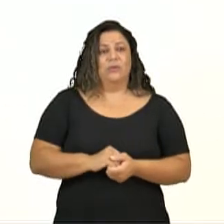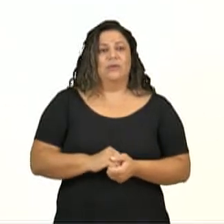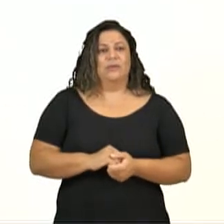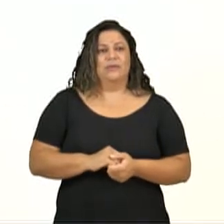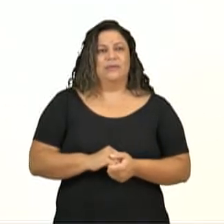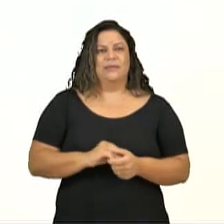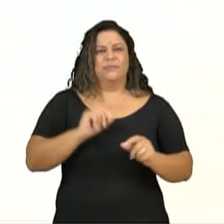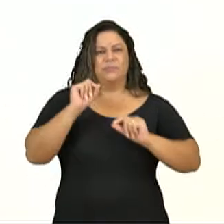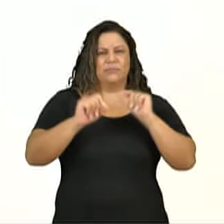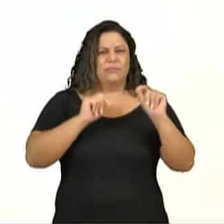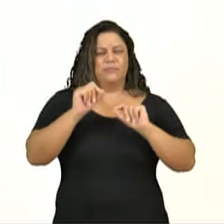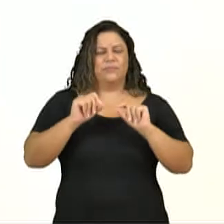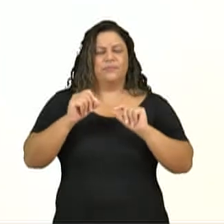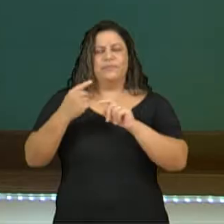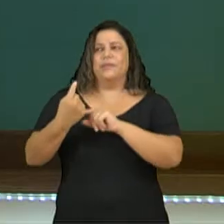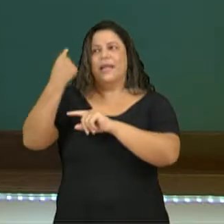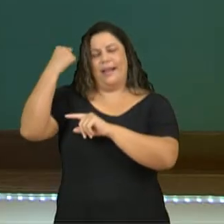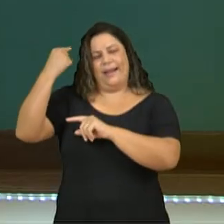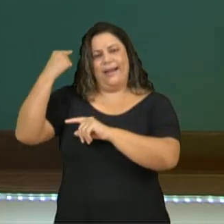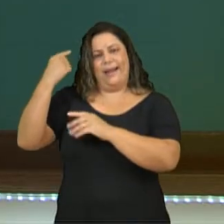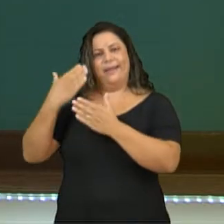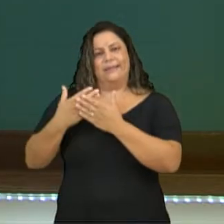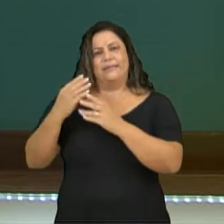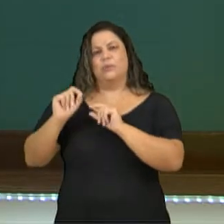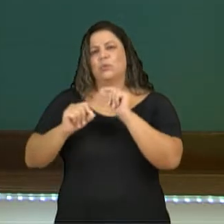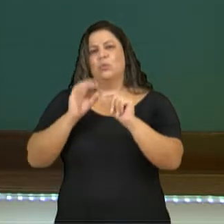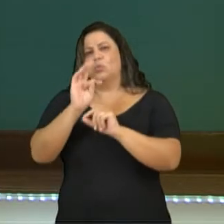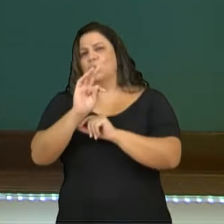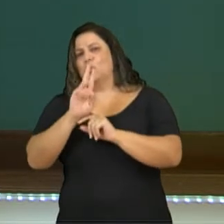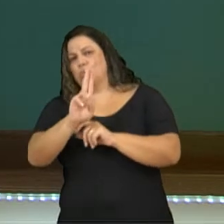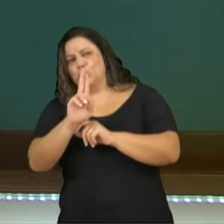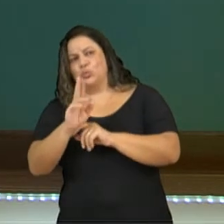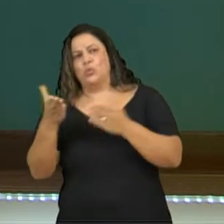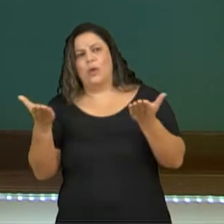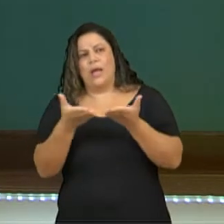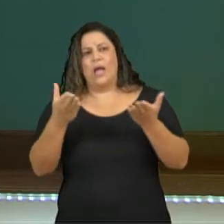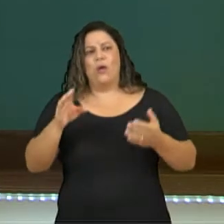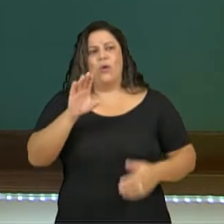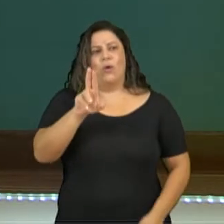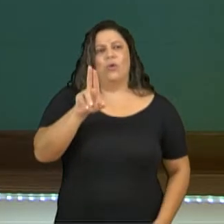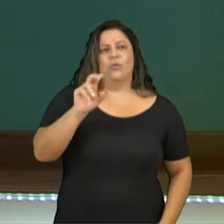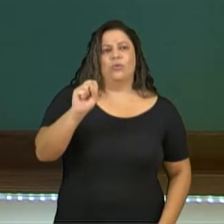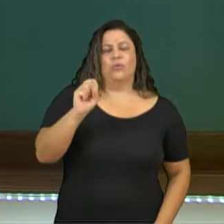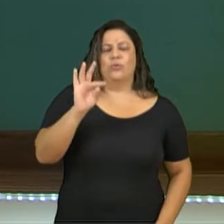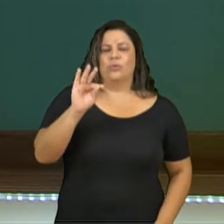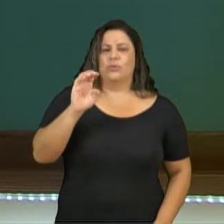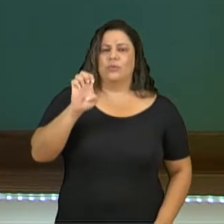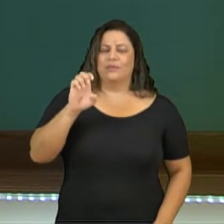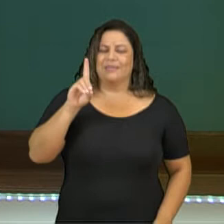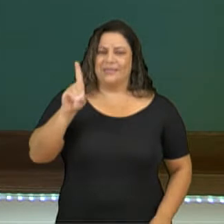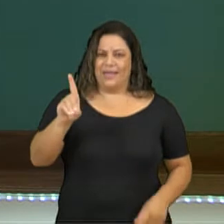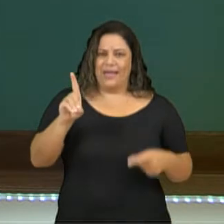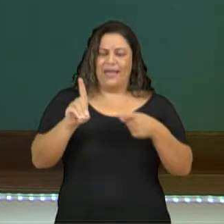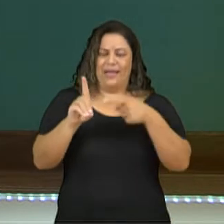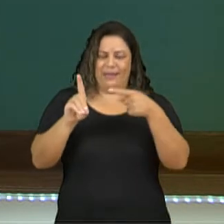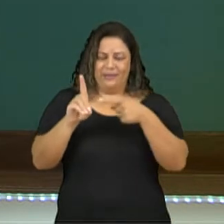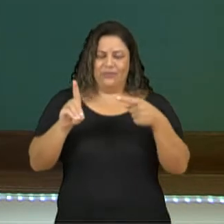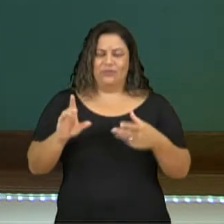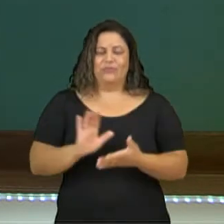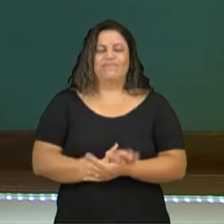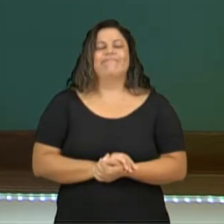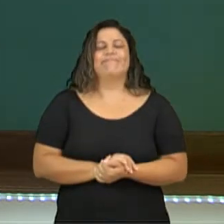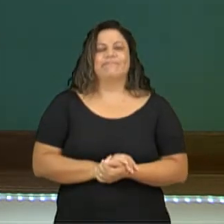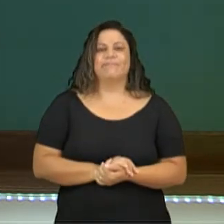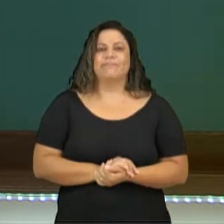usted. A gente estava vendo lá com o tu. Agora com o usted. Então, os verbos de primeira conjugação, terminados em ar,